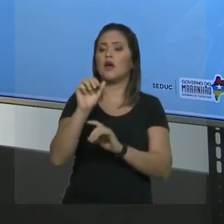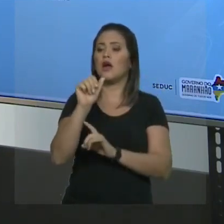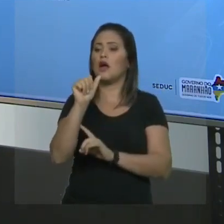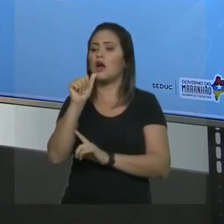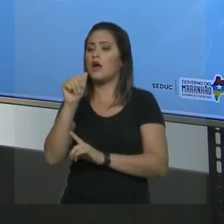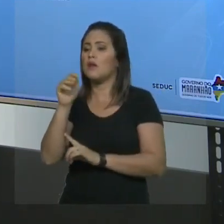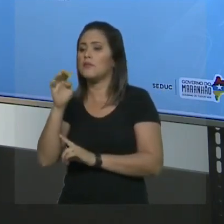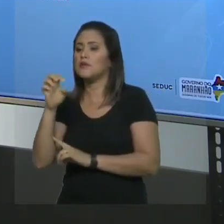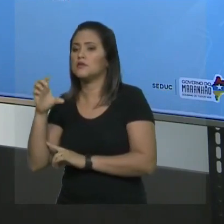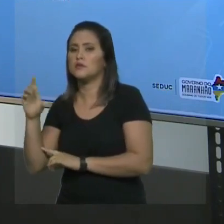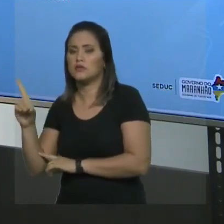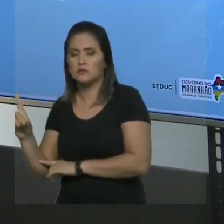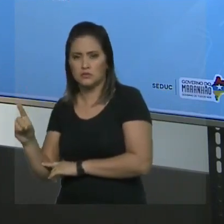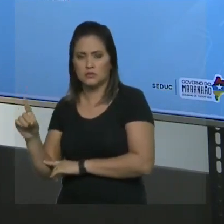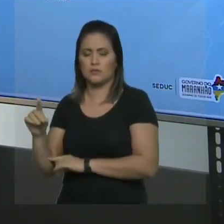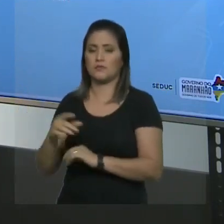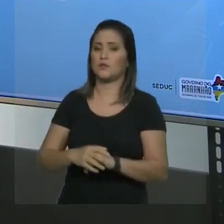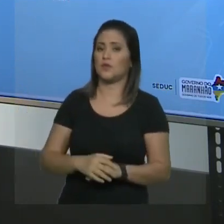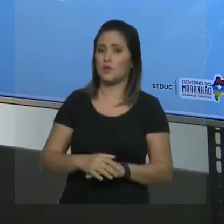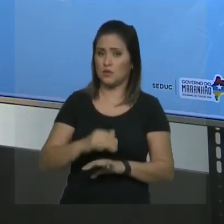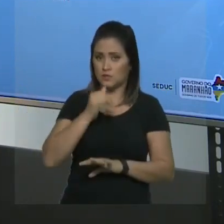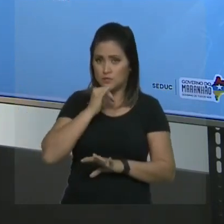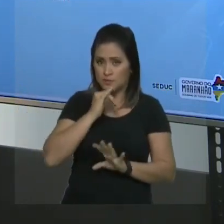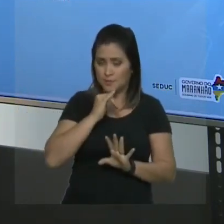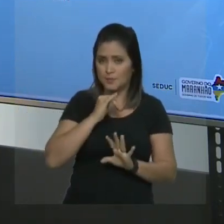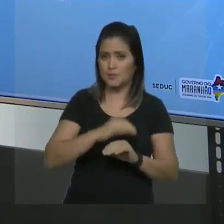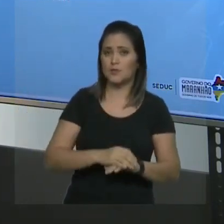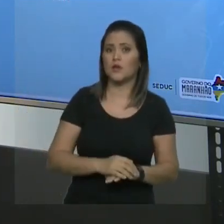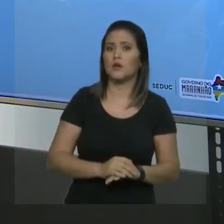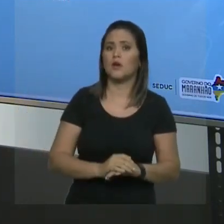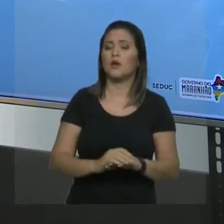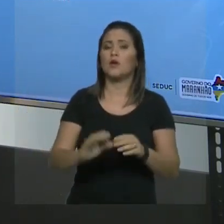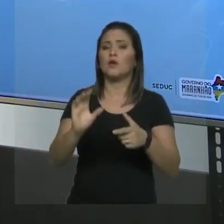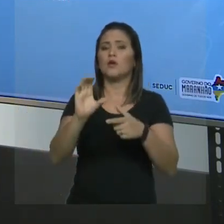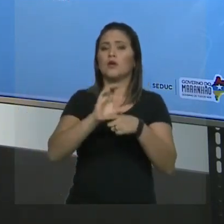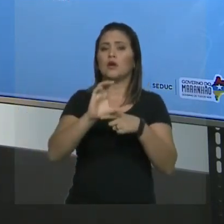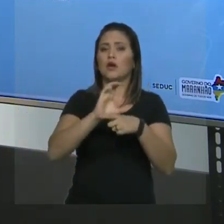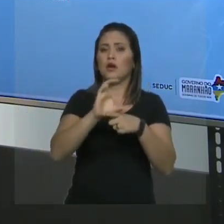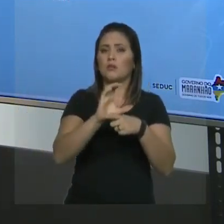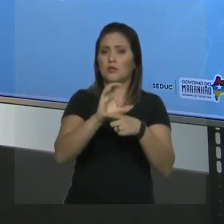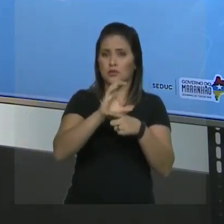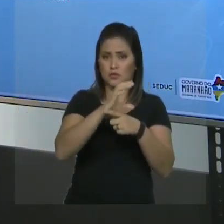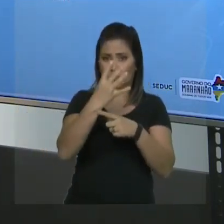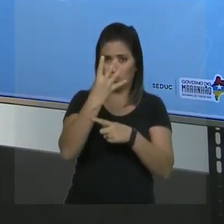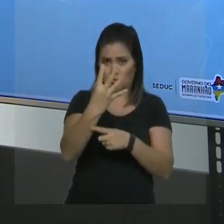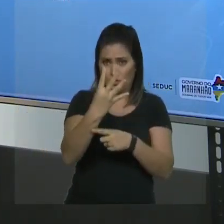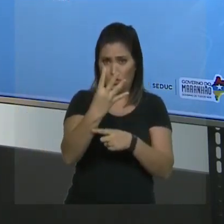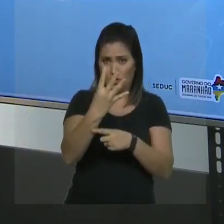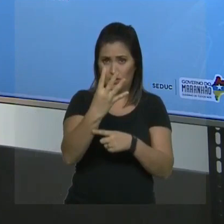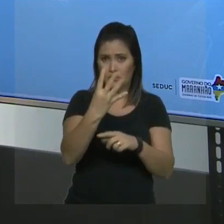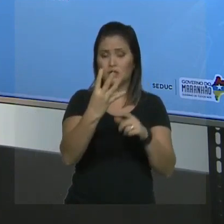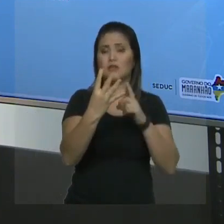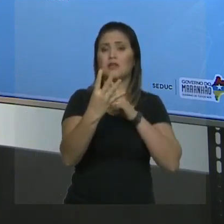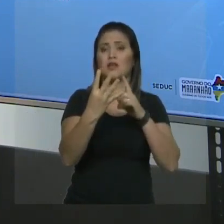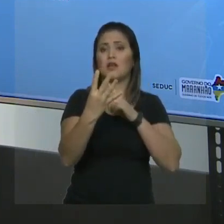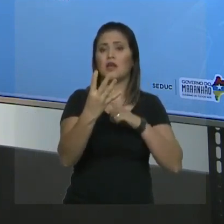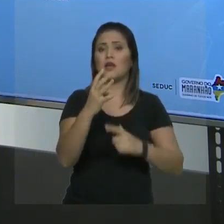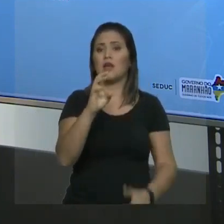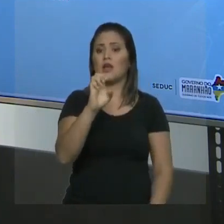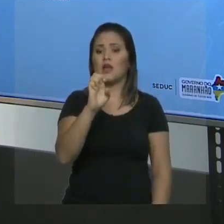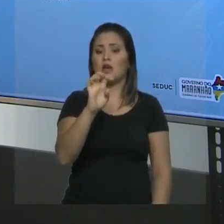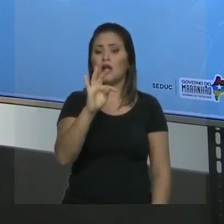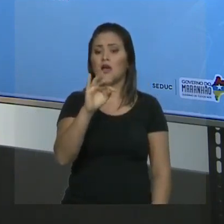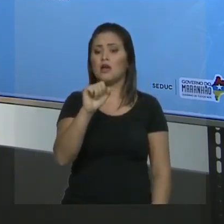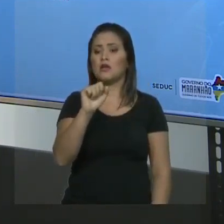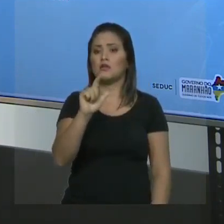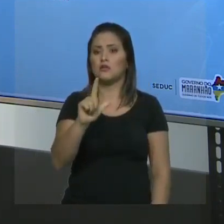quatro você tem um radical metil e no carbono três você tem um radical etil e no